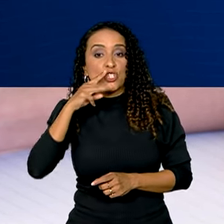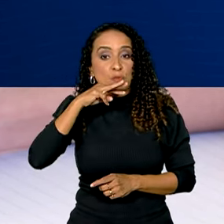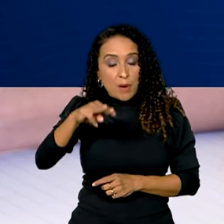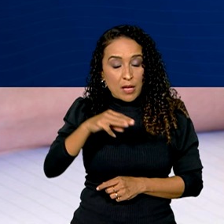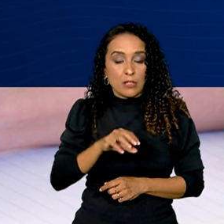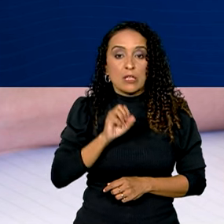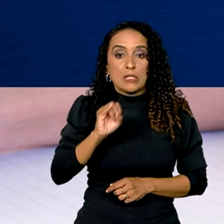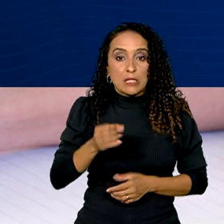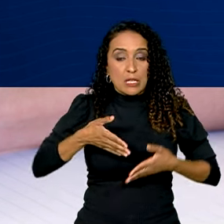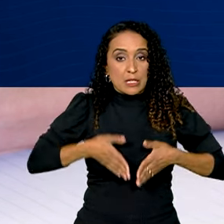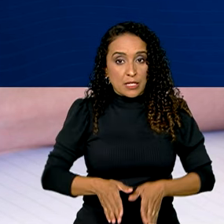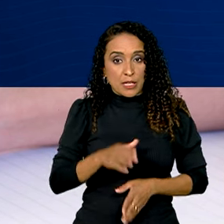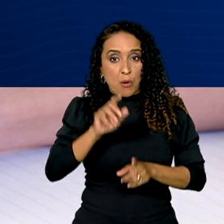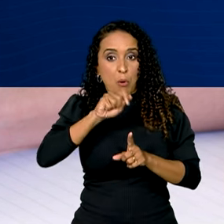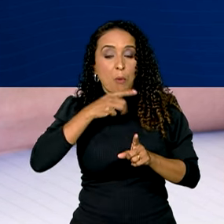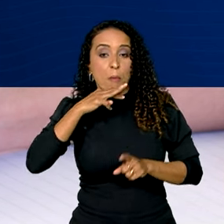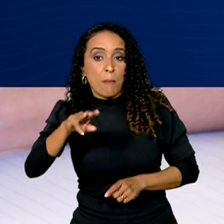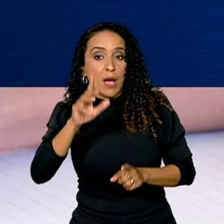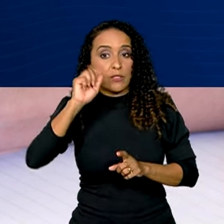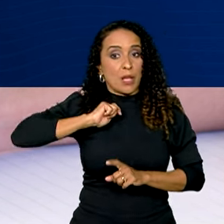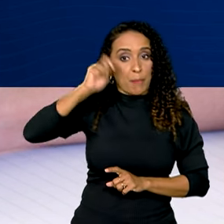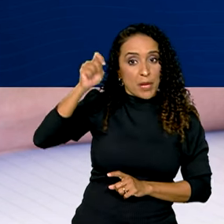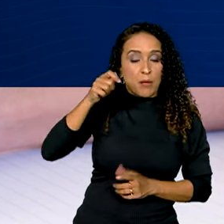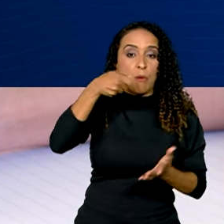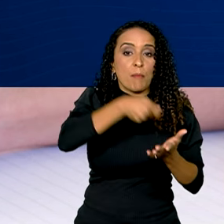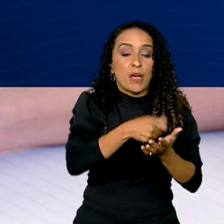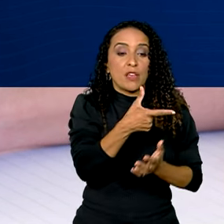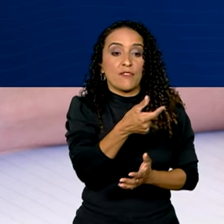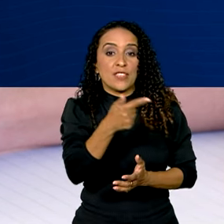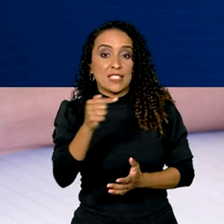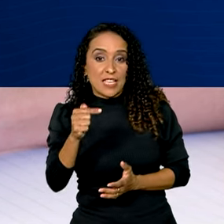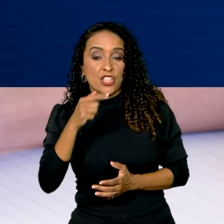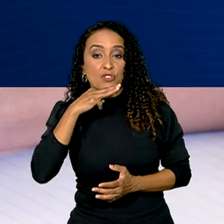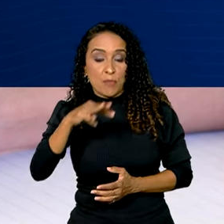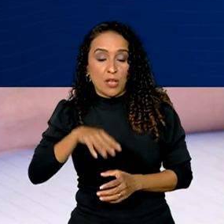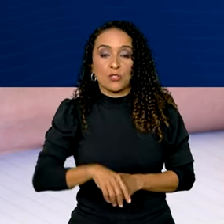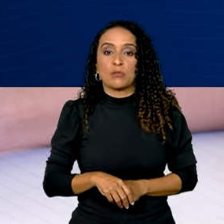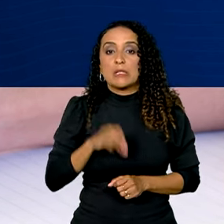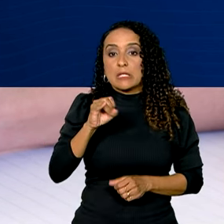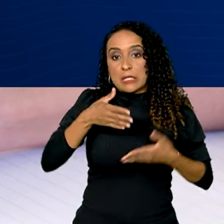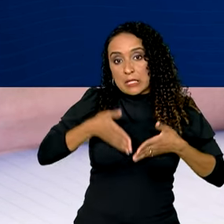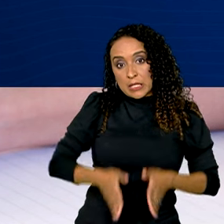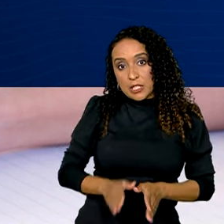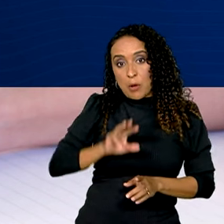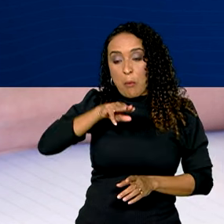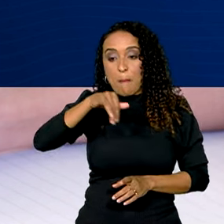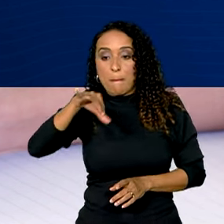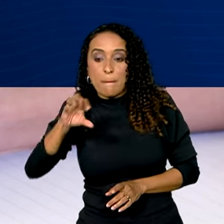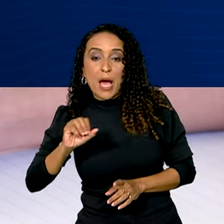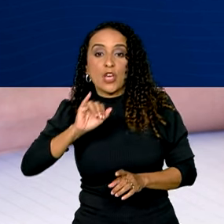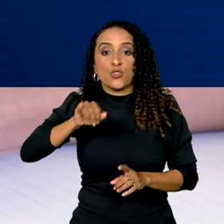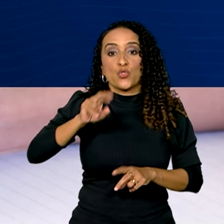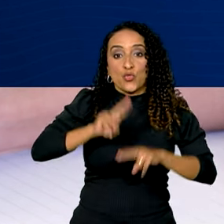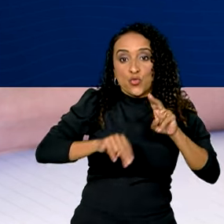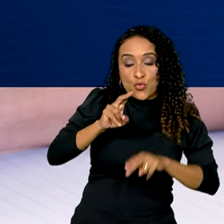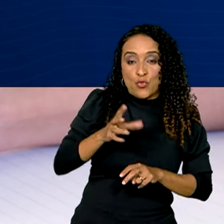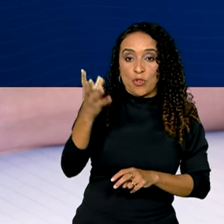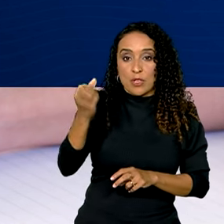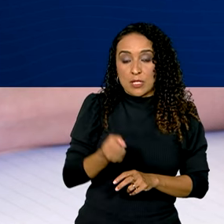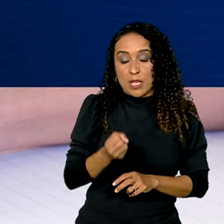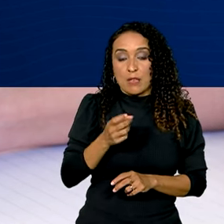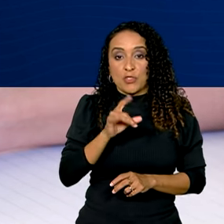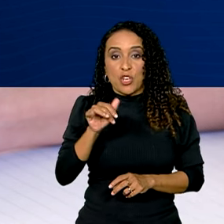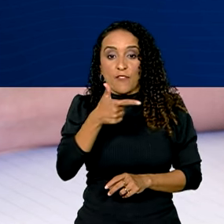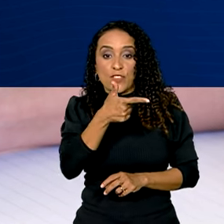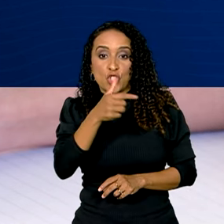Aniversariantes de março e abril serão pagos no dia 27 de março. Quem nasceu em maio e junho recebe no dia